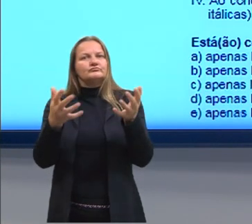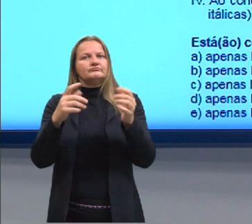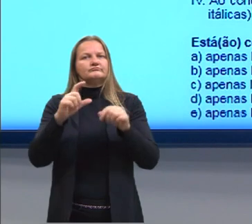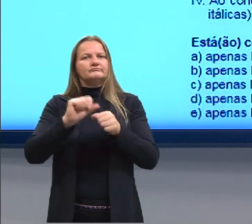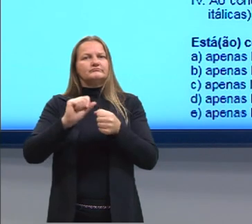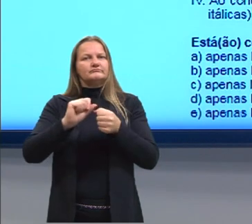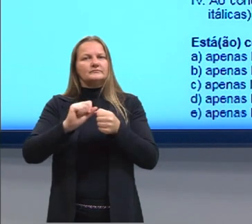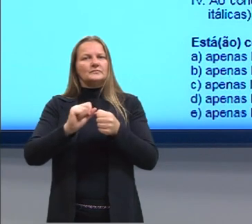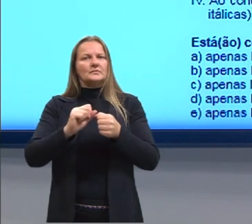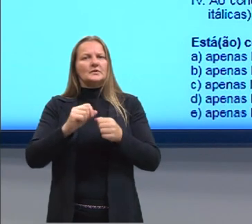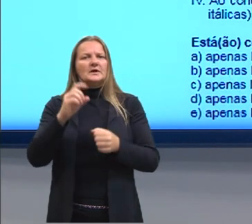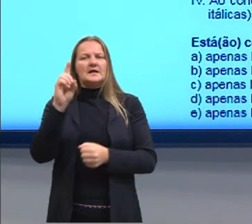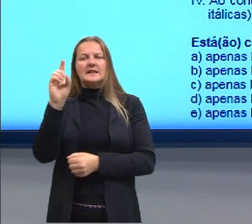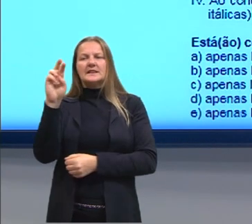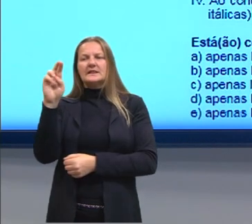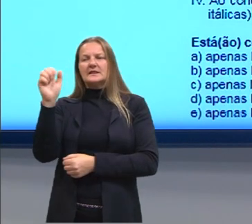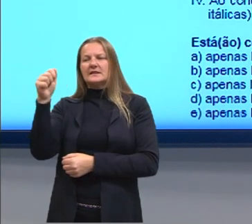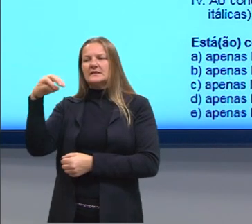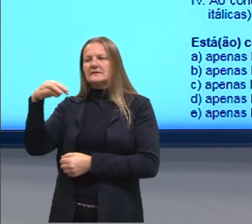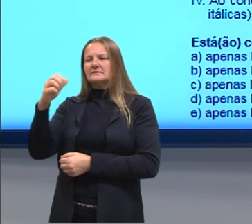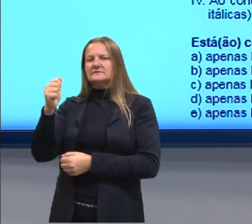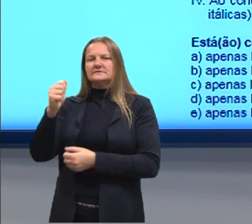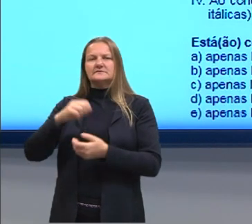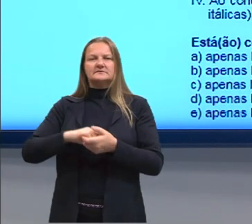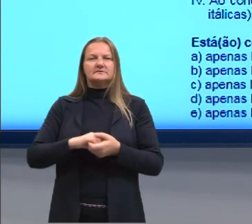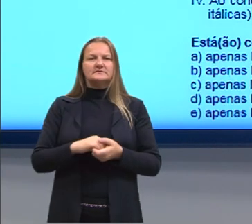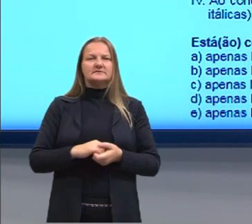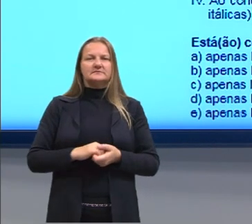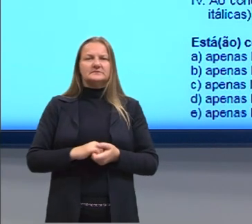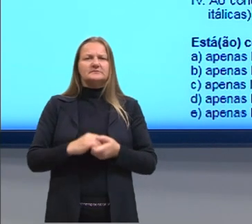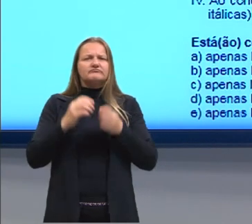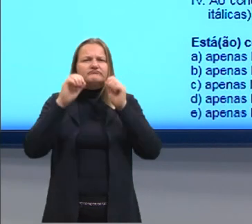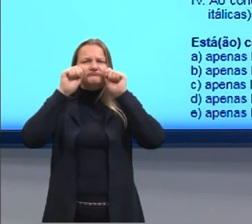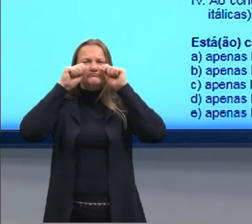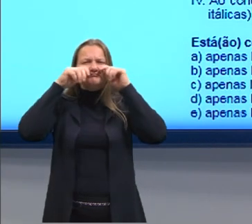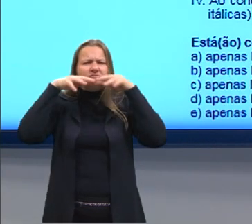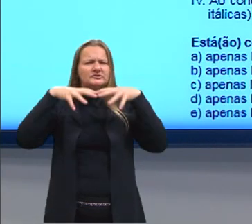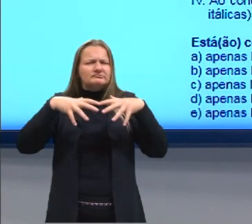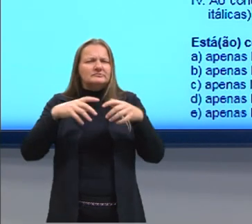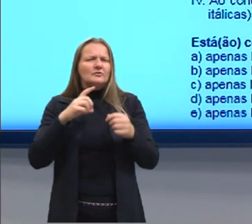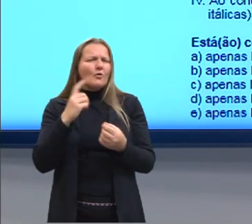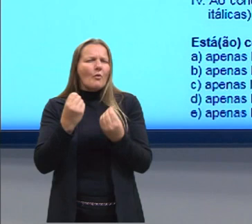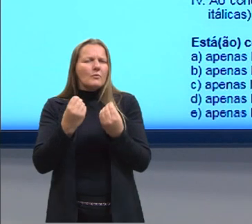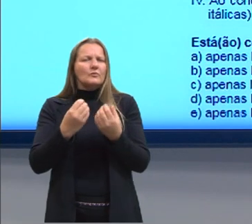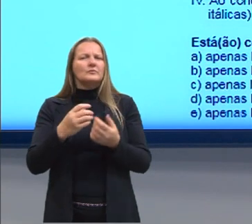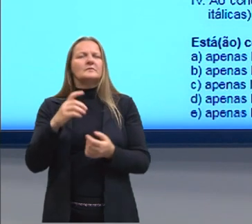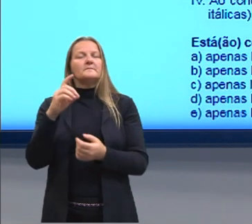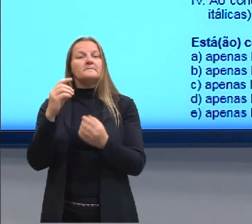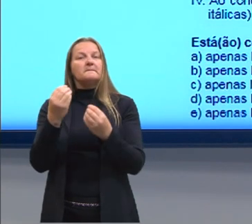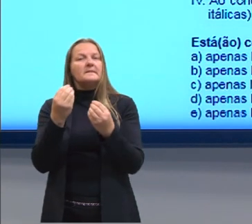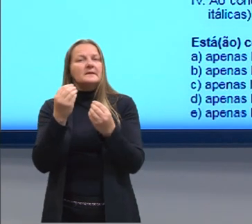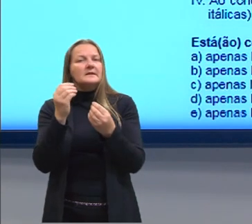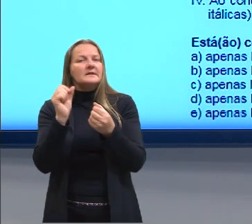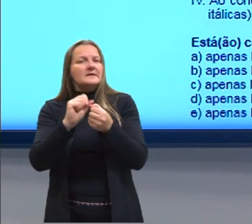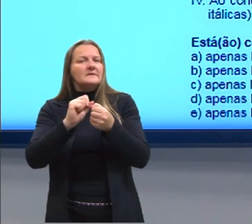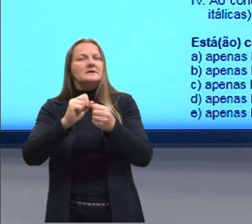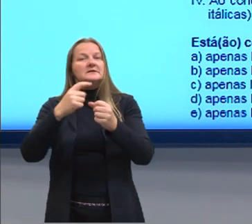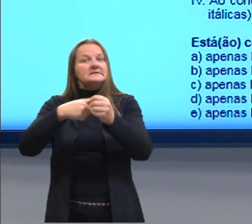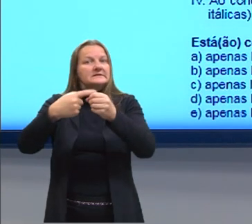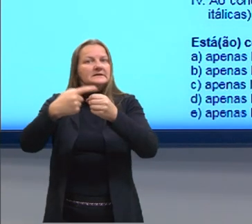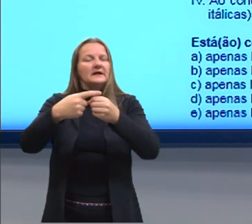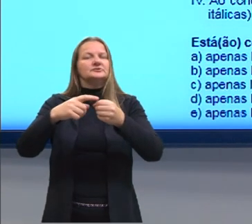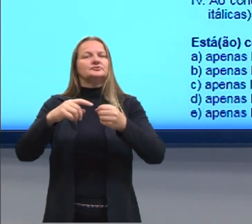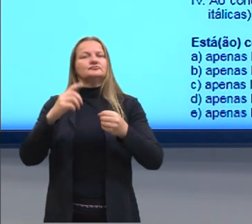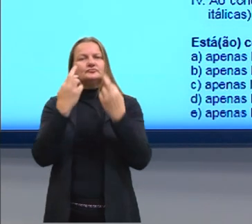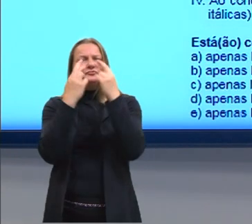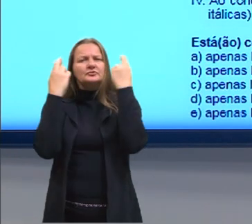do drama, da dramaticidade. E a alternativa número quatro. Ao conquistar e dominar as cidades gregas, o Império